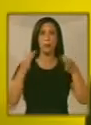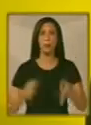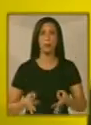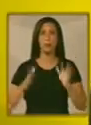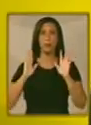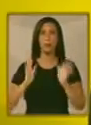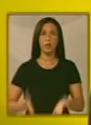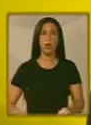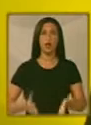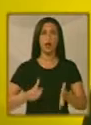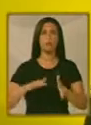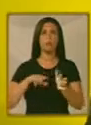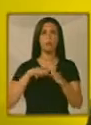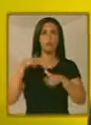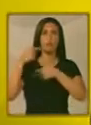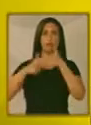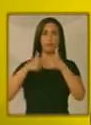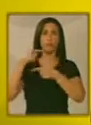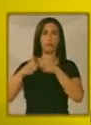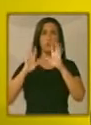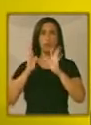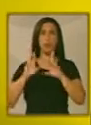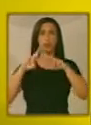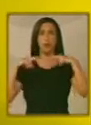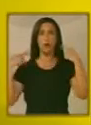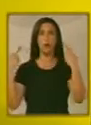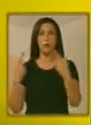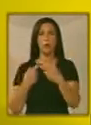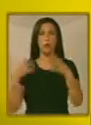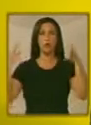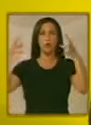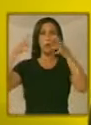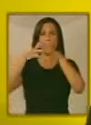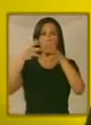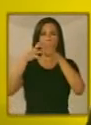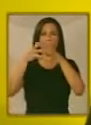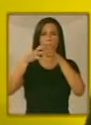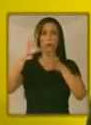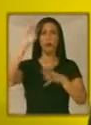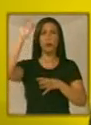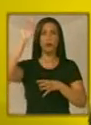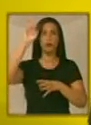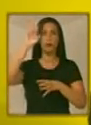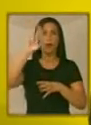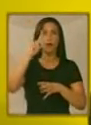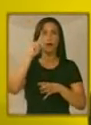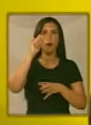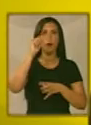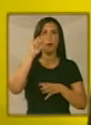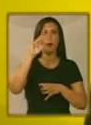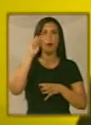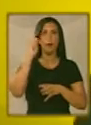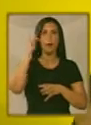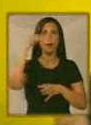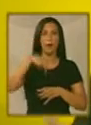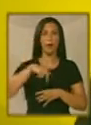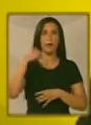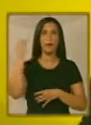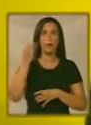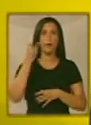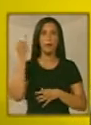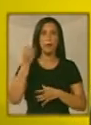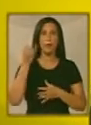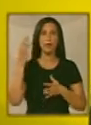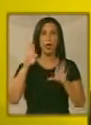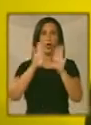a gente... A gente teve várias reuniões com o Comitê Paraolímpico Brasileiro. E eles mostraram as necessidades que as pessoas têm. Então, as portas